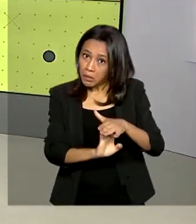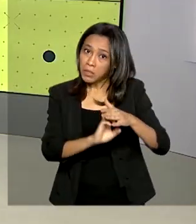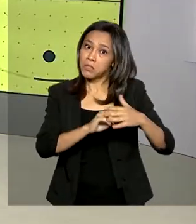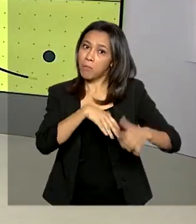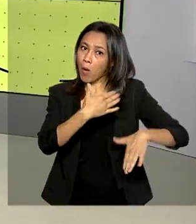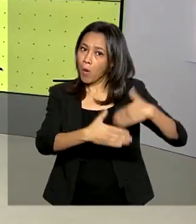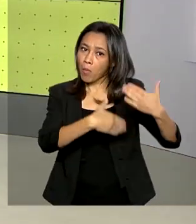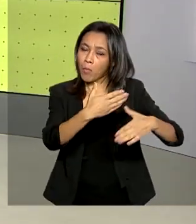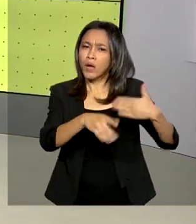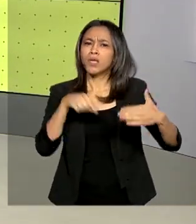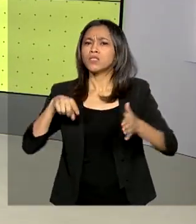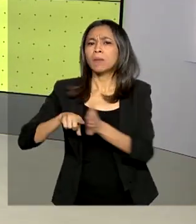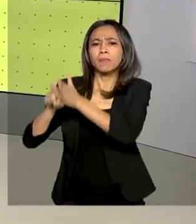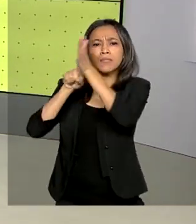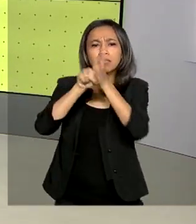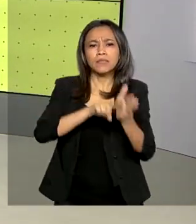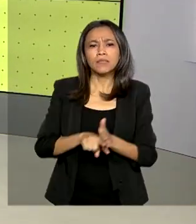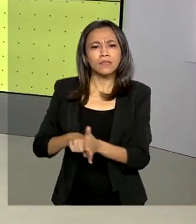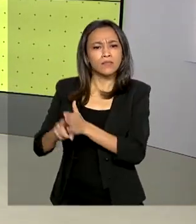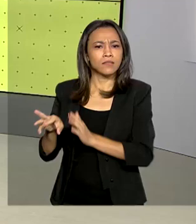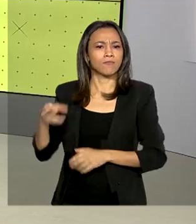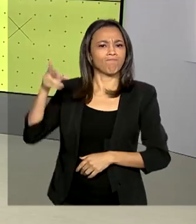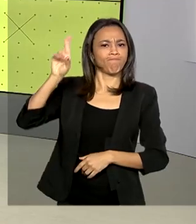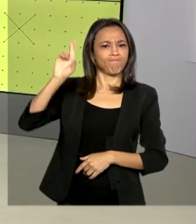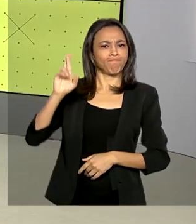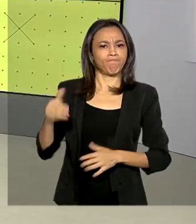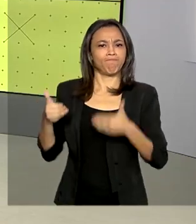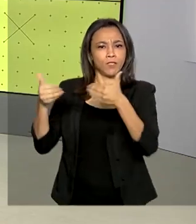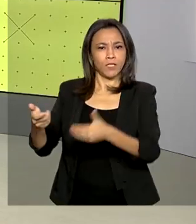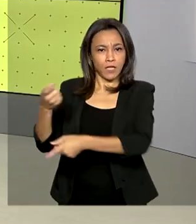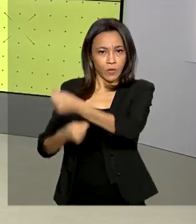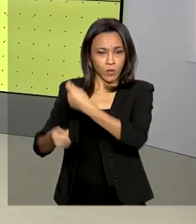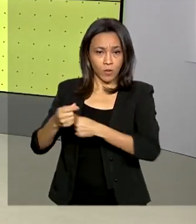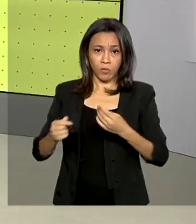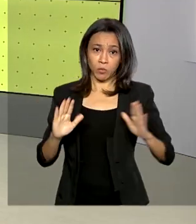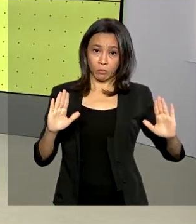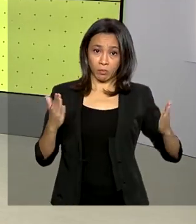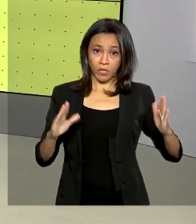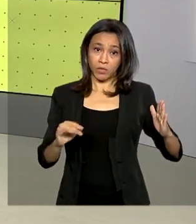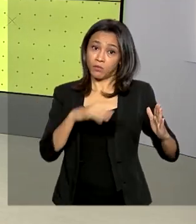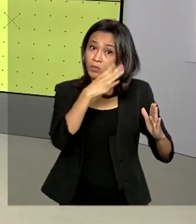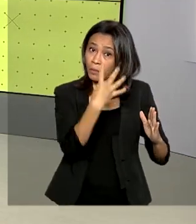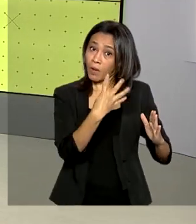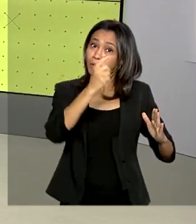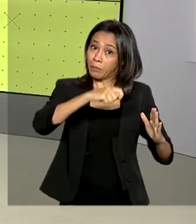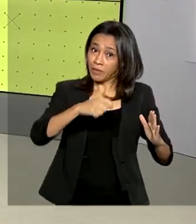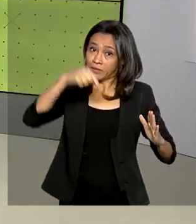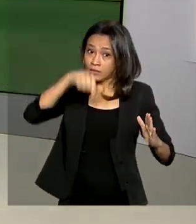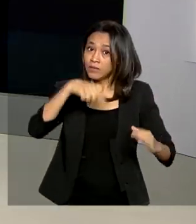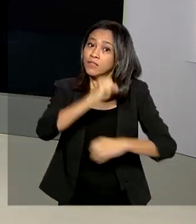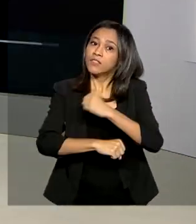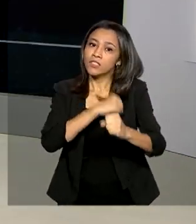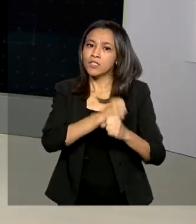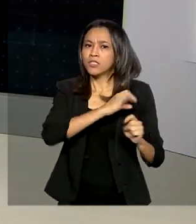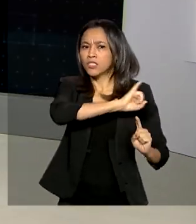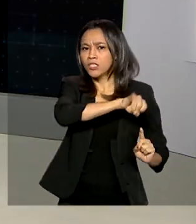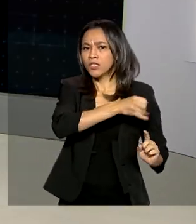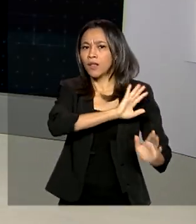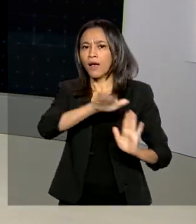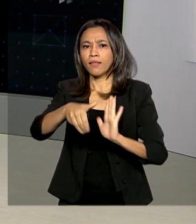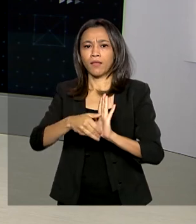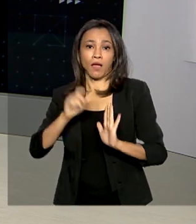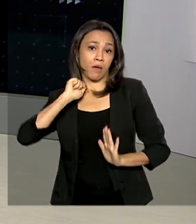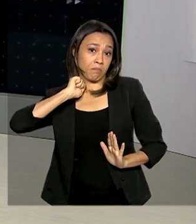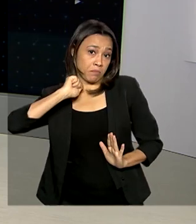O dado faz parte do levantamento feito pelo Ministério da Economia nos quatro primeiros meses deste ano. De janeiro a abril, o saldo